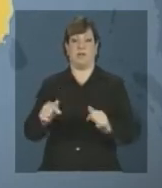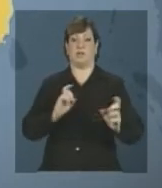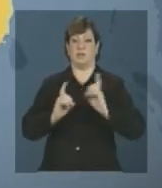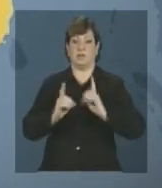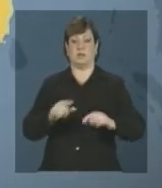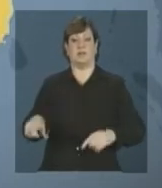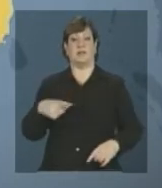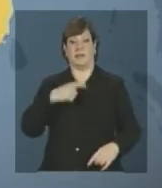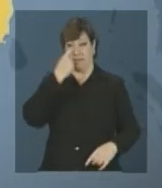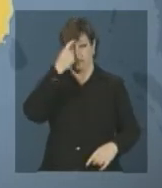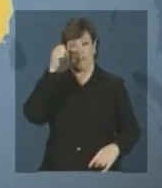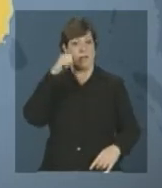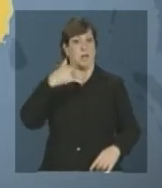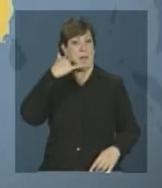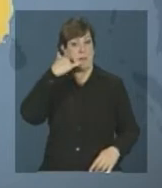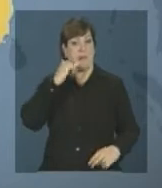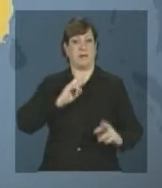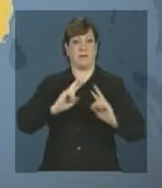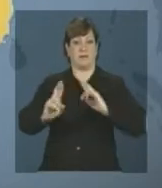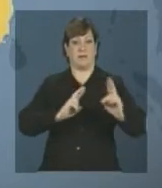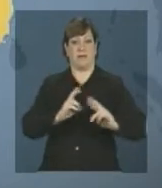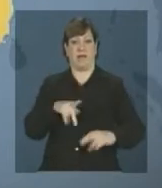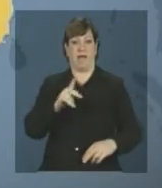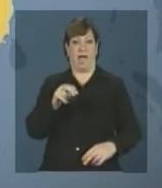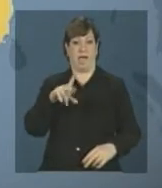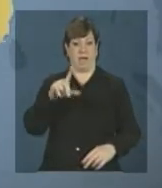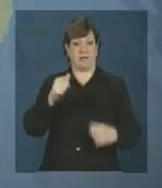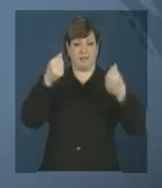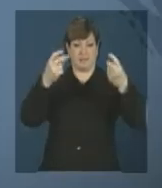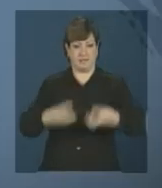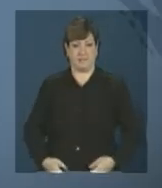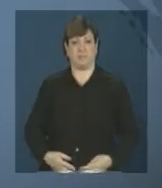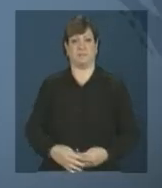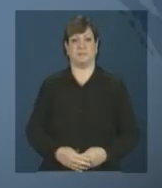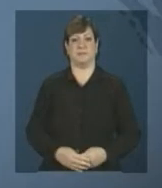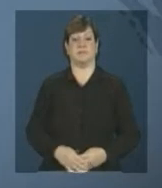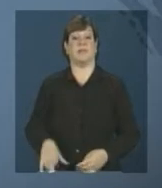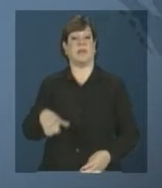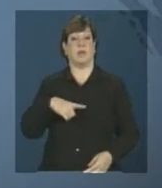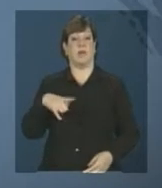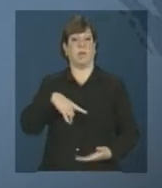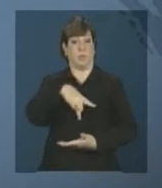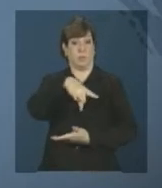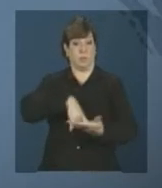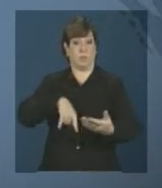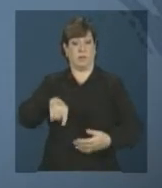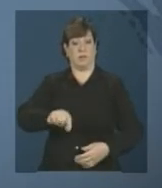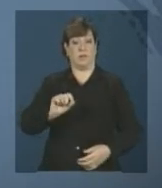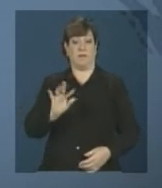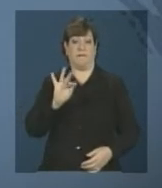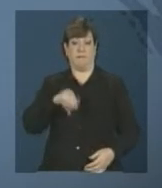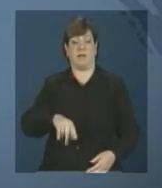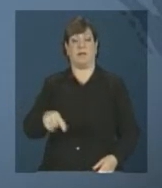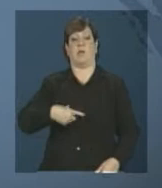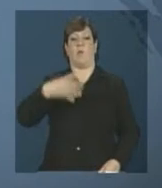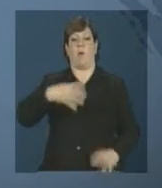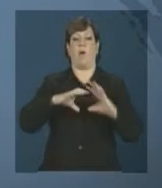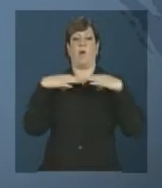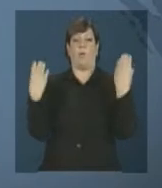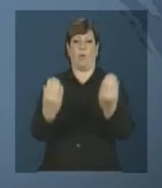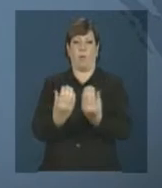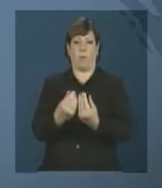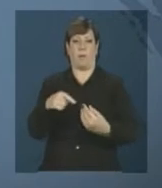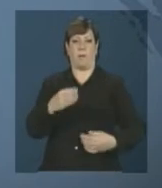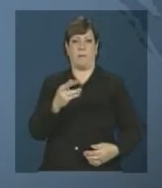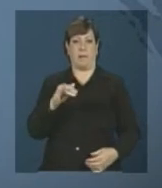Delhi, por telefone, a repórter Carla Vatier tem os detalhes. O documento final da quarta reunião de cúpula dos BRICS inclui a expansão